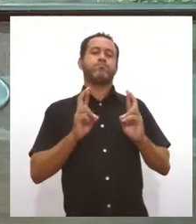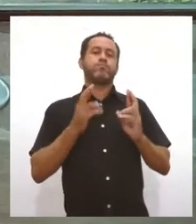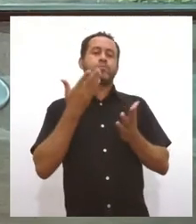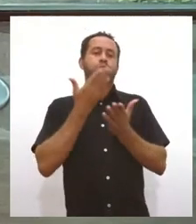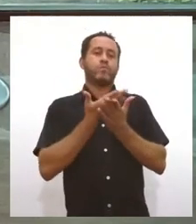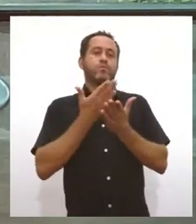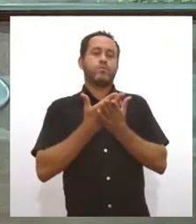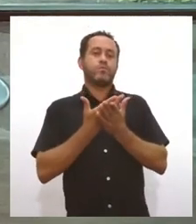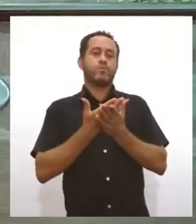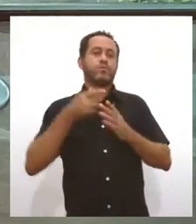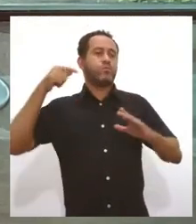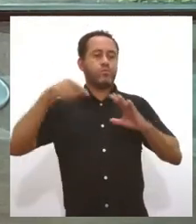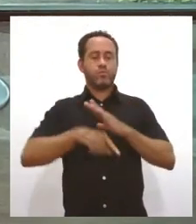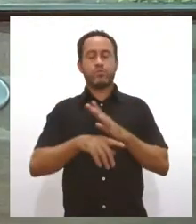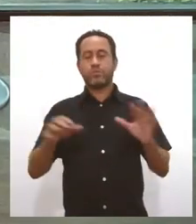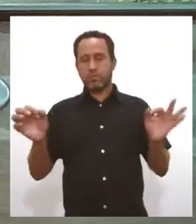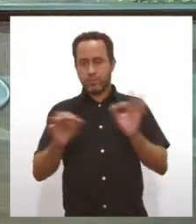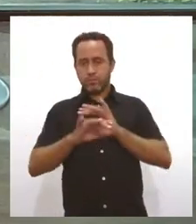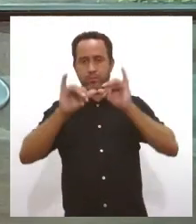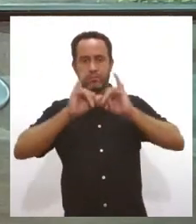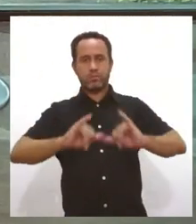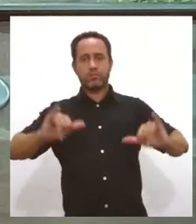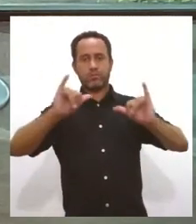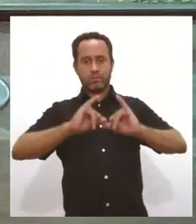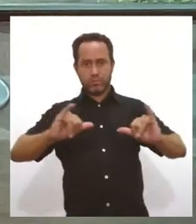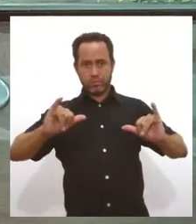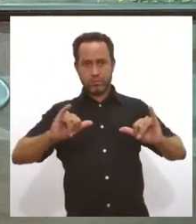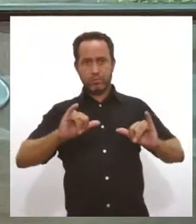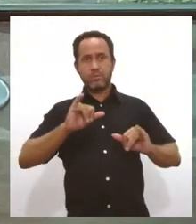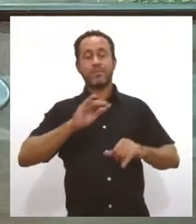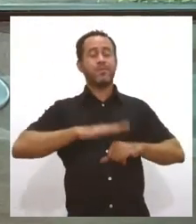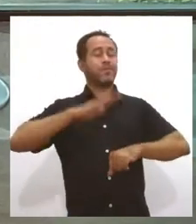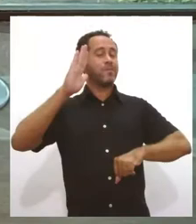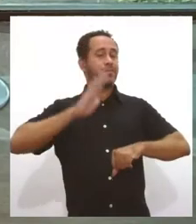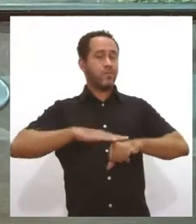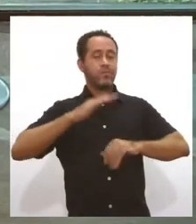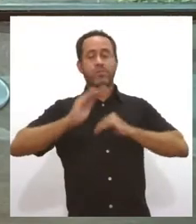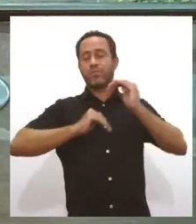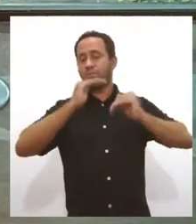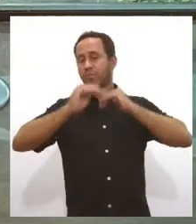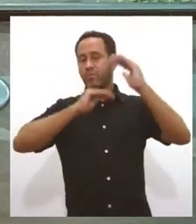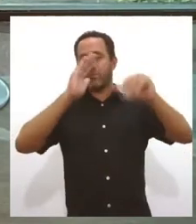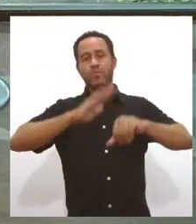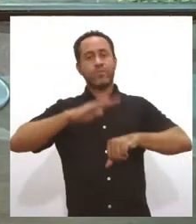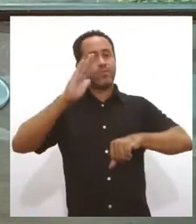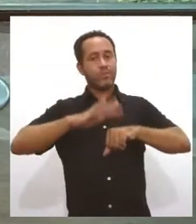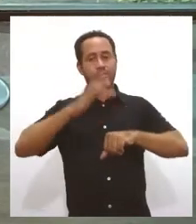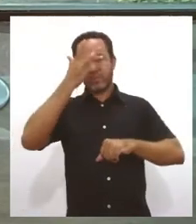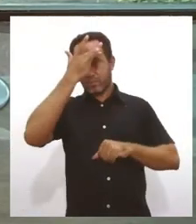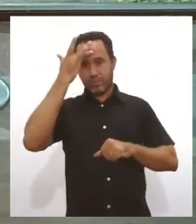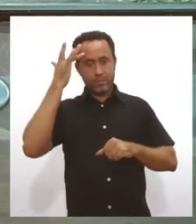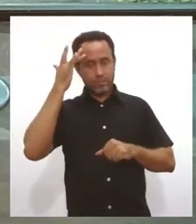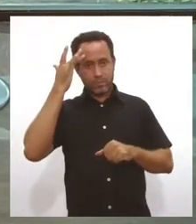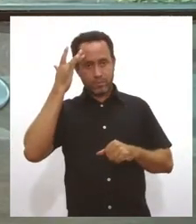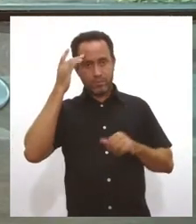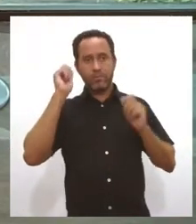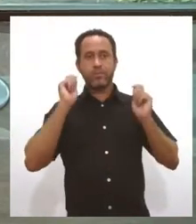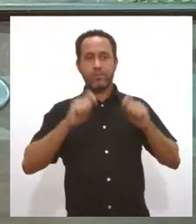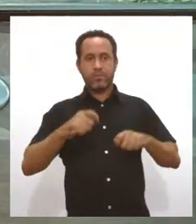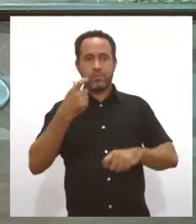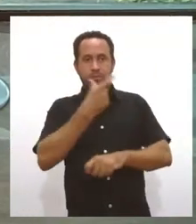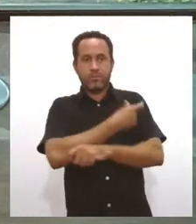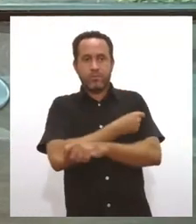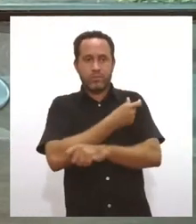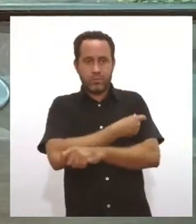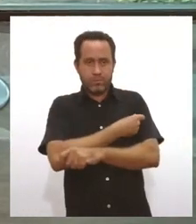terminem, sejam publicados e que cada vez mais possa avançar aí nas pessoas que podem ser imunizadas receber